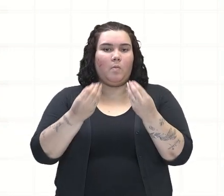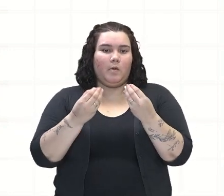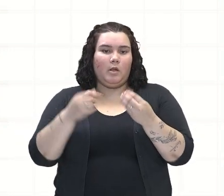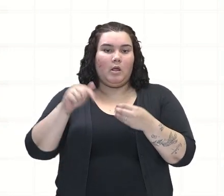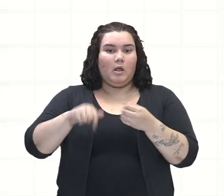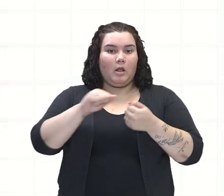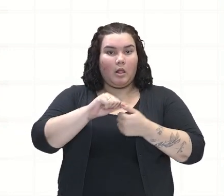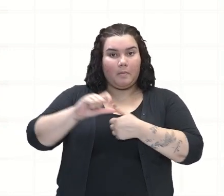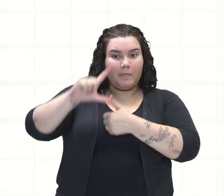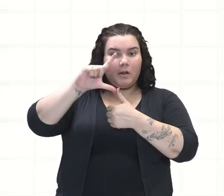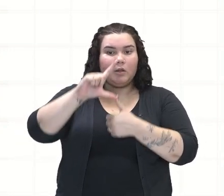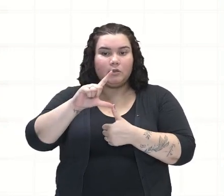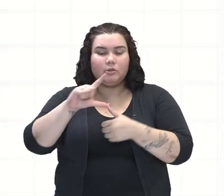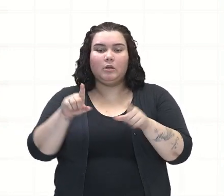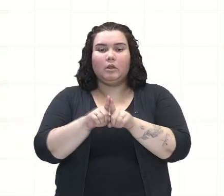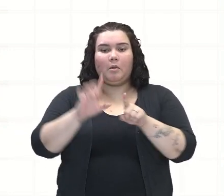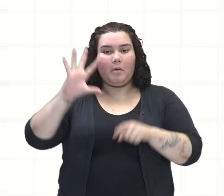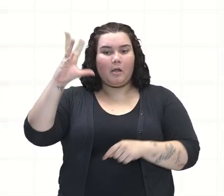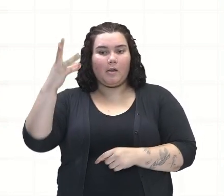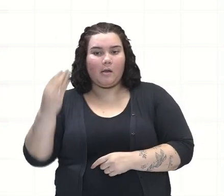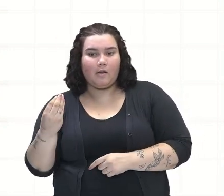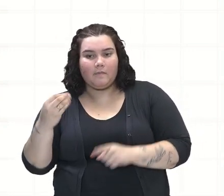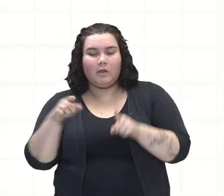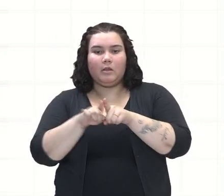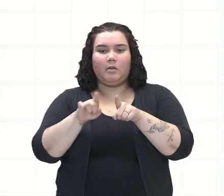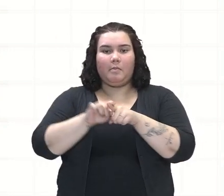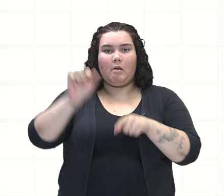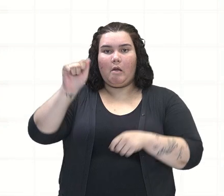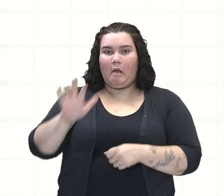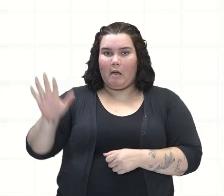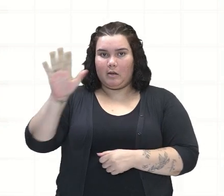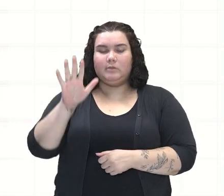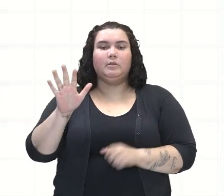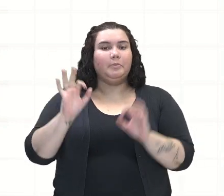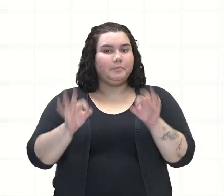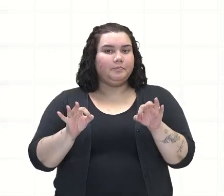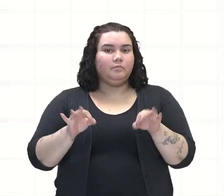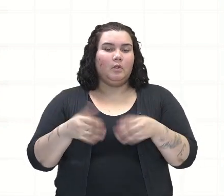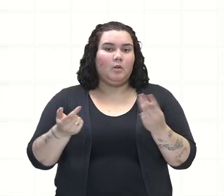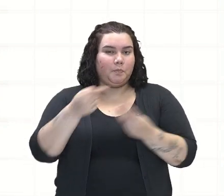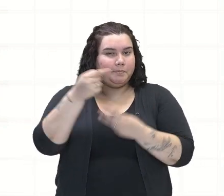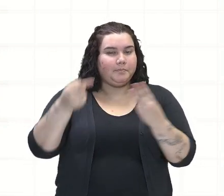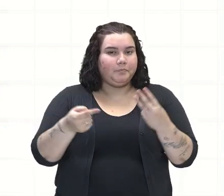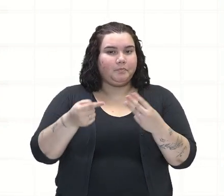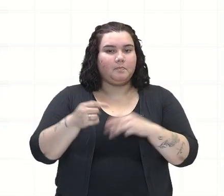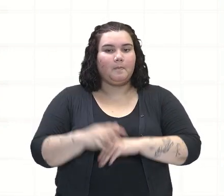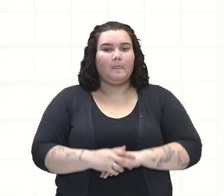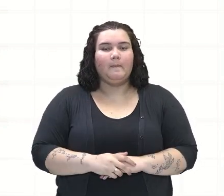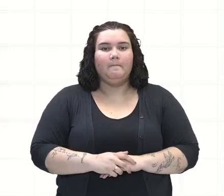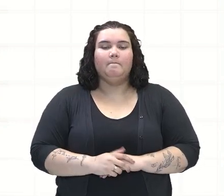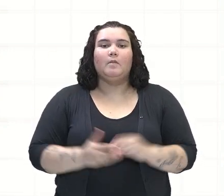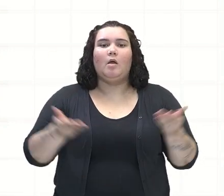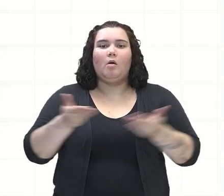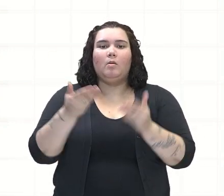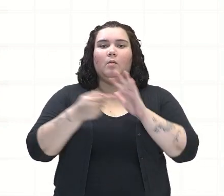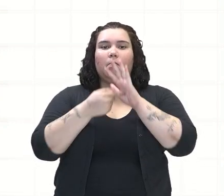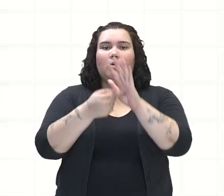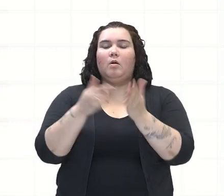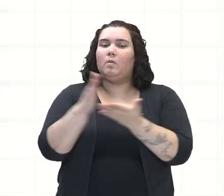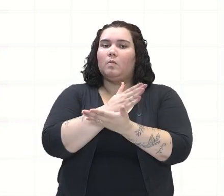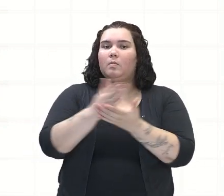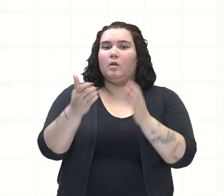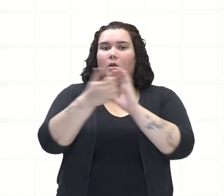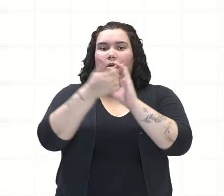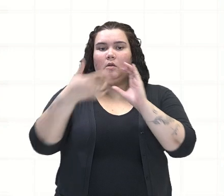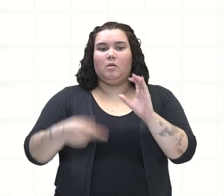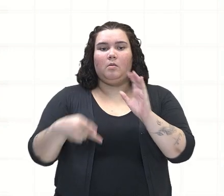aqui na América Latina, como na África e também na Ásia, certo? E aqui eu gostaria de destacar algumas características dessa